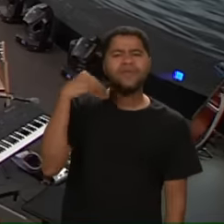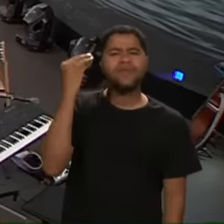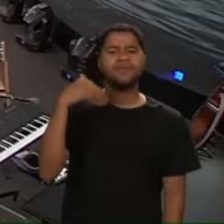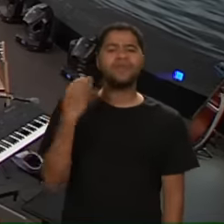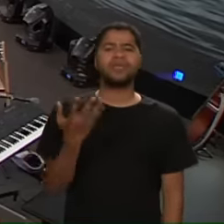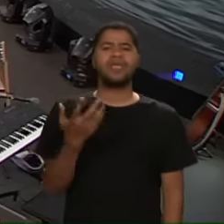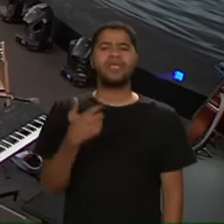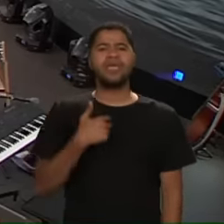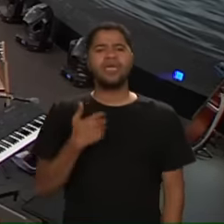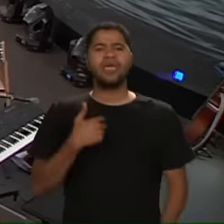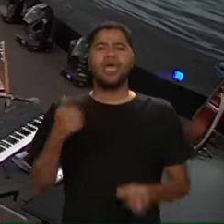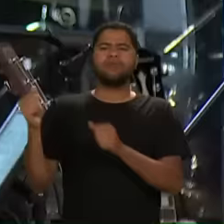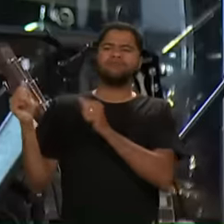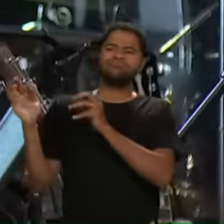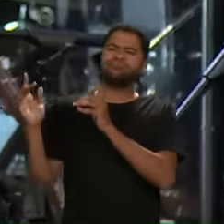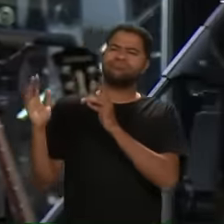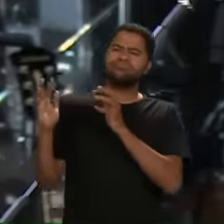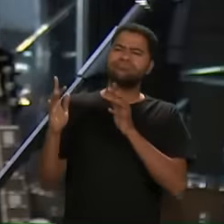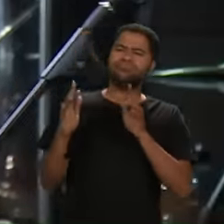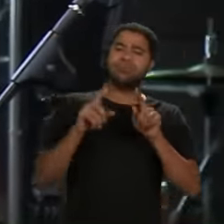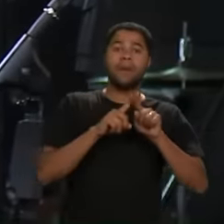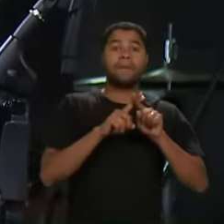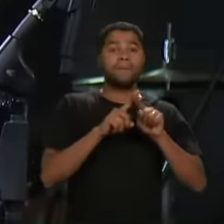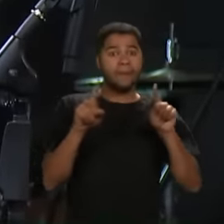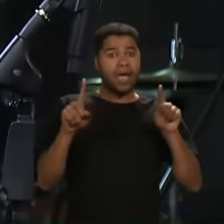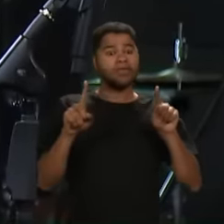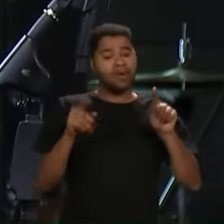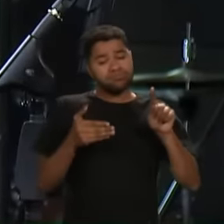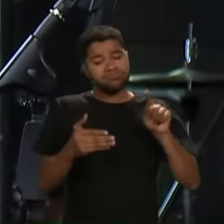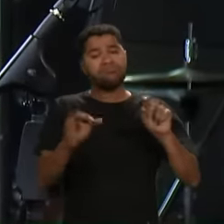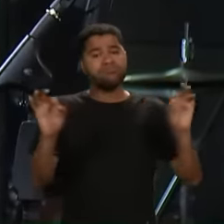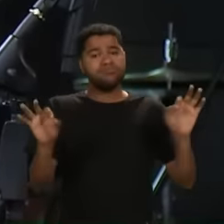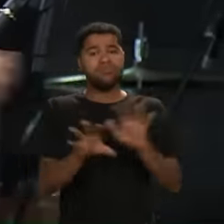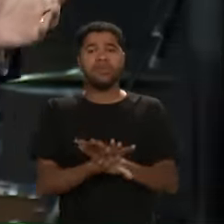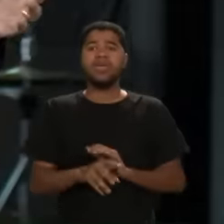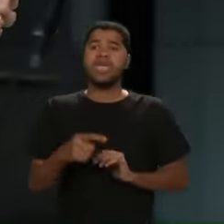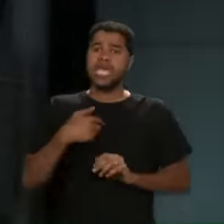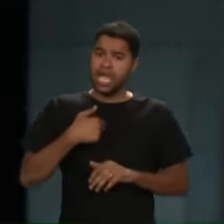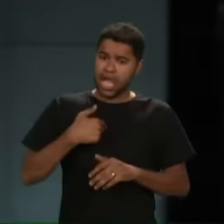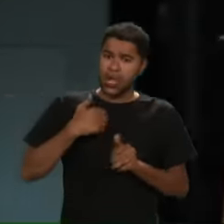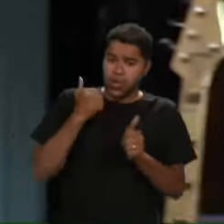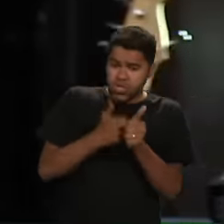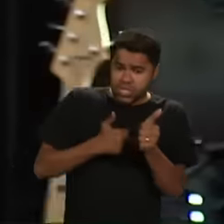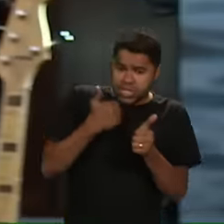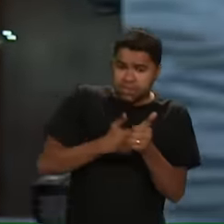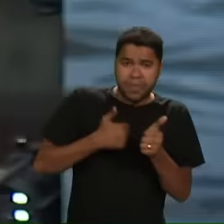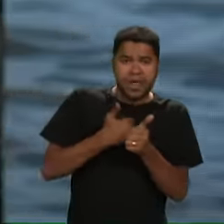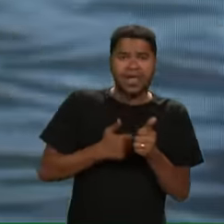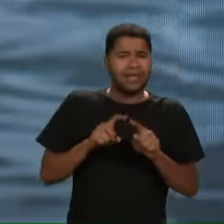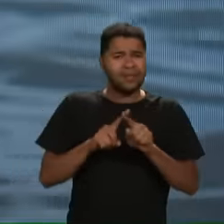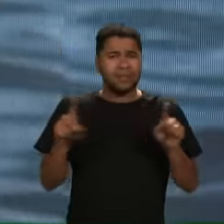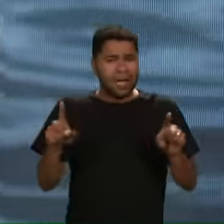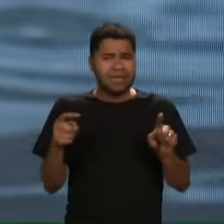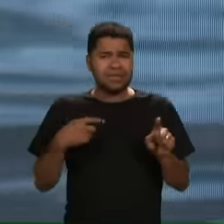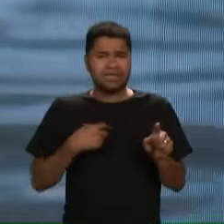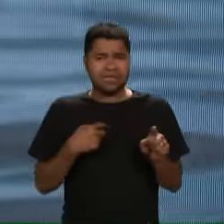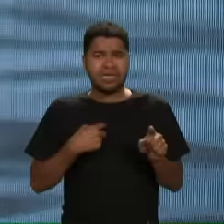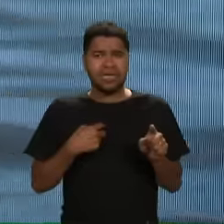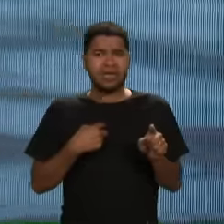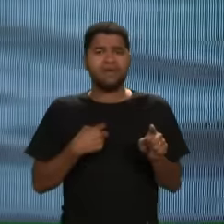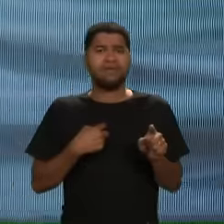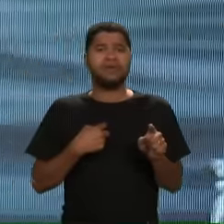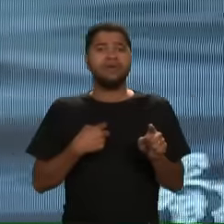Eu estou passando pelo vale Mas o vale vai acabar Eu estou desempregado Mas eu não vou Eu fiquei